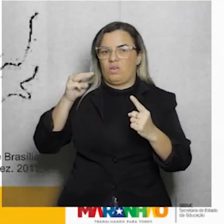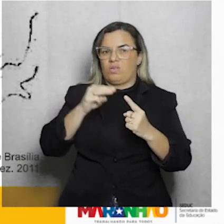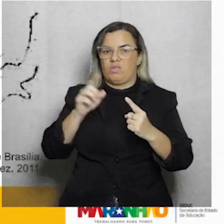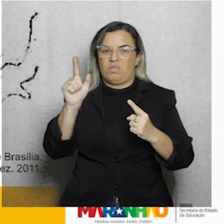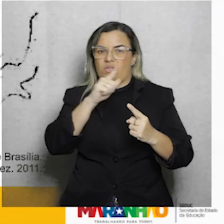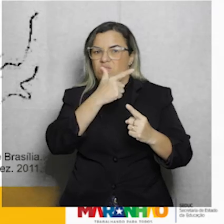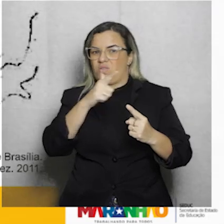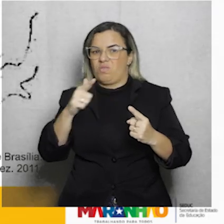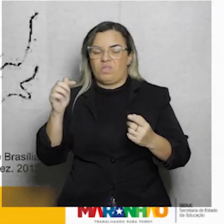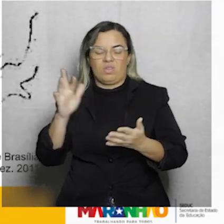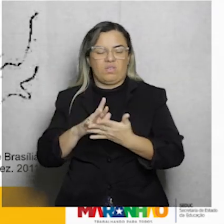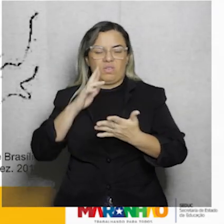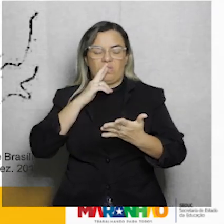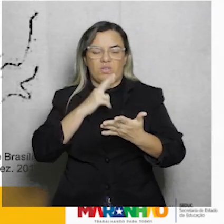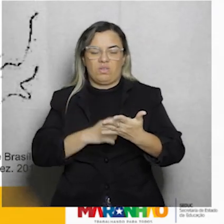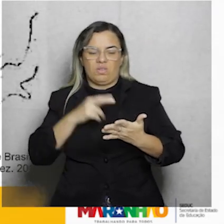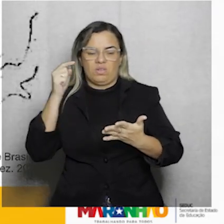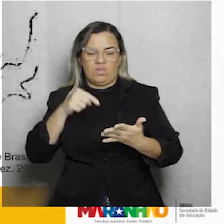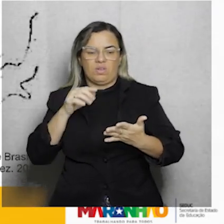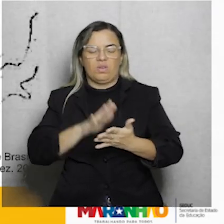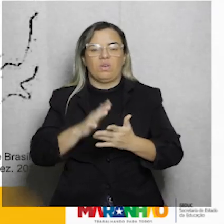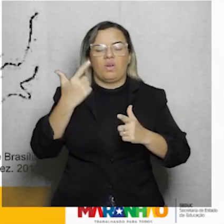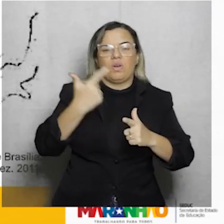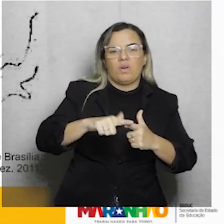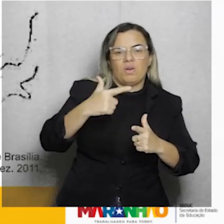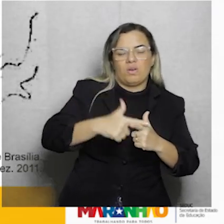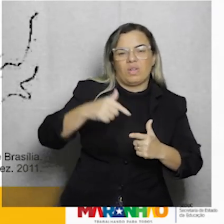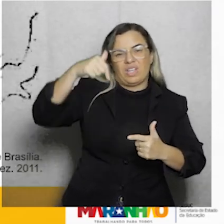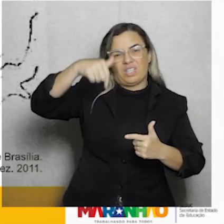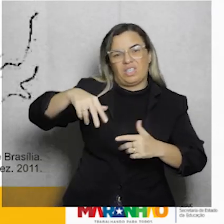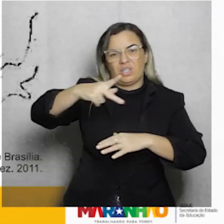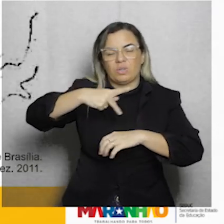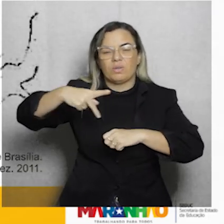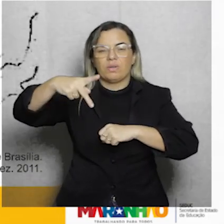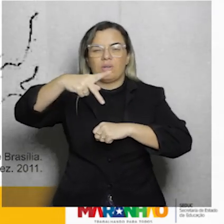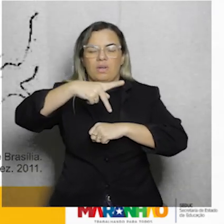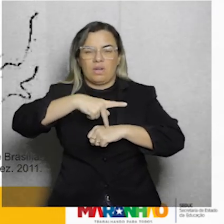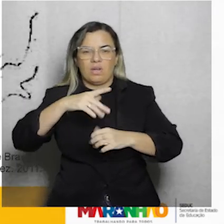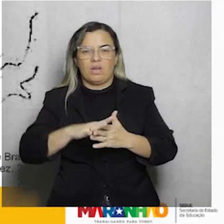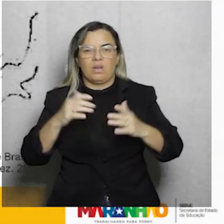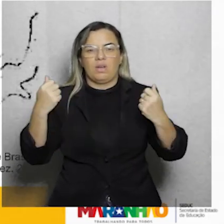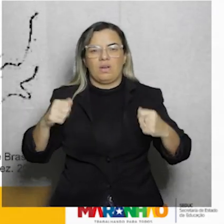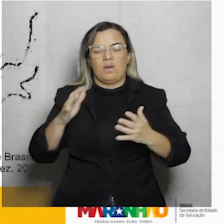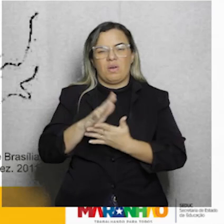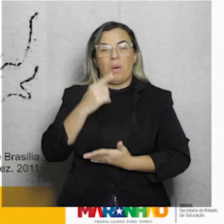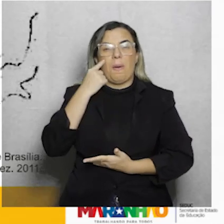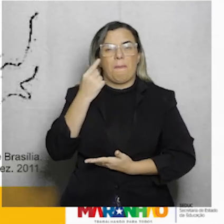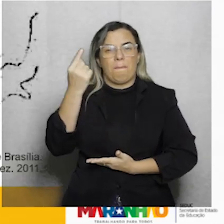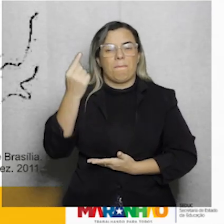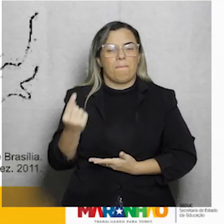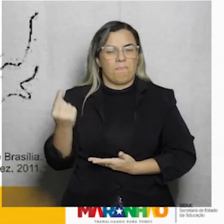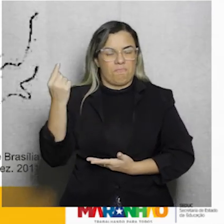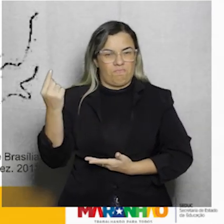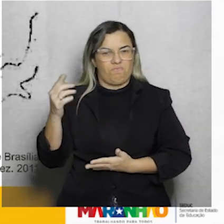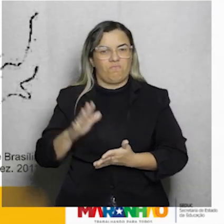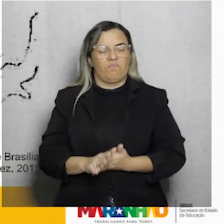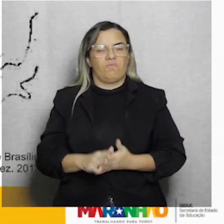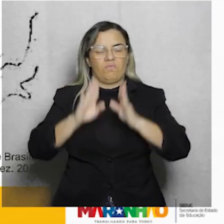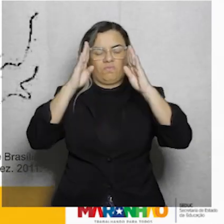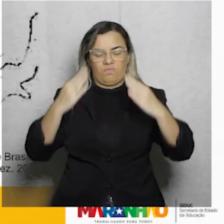problemáticas. Pelo contrário. É preciso se observar que, nesse governo, a